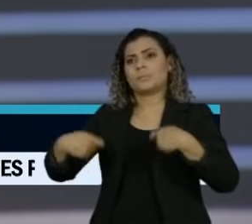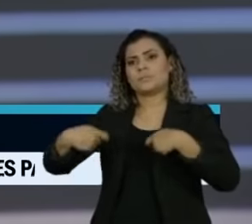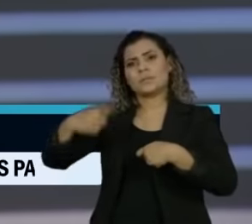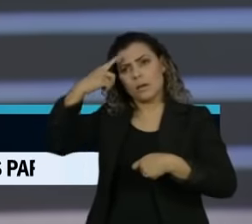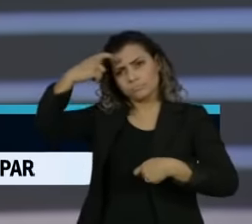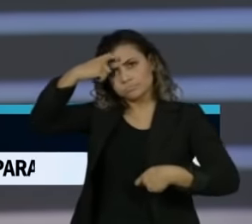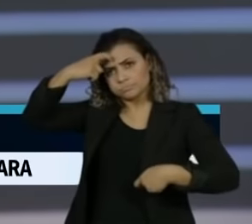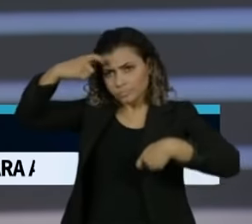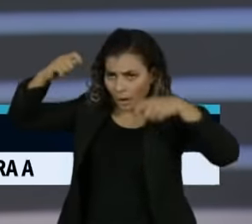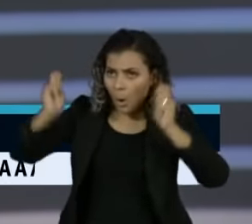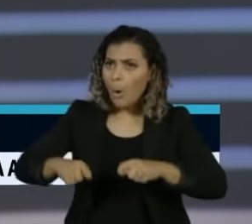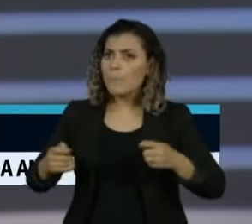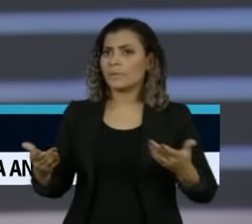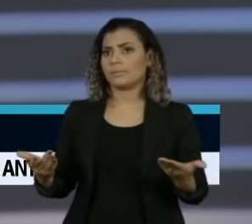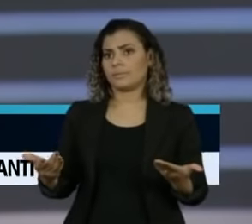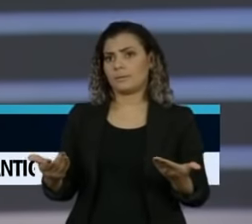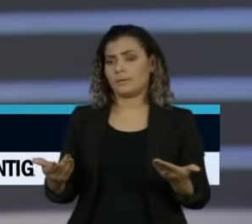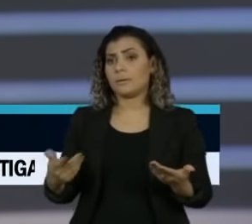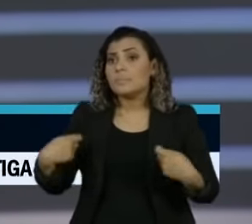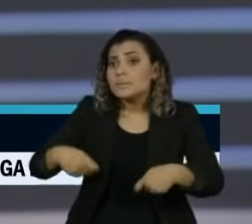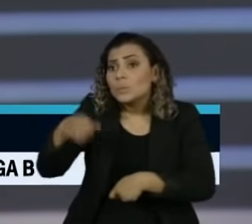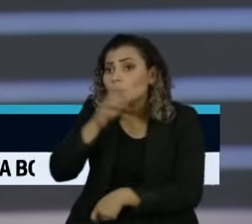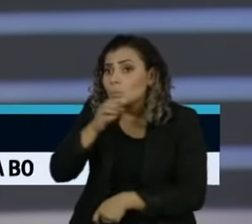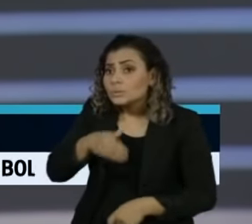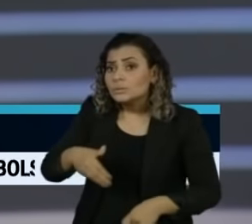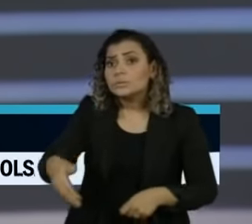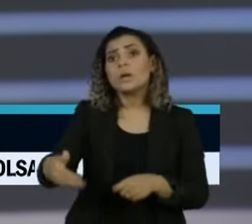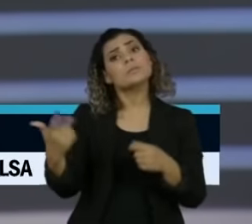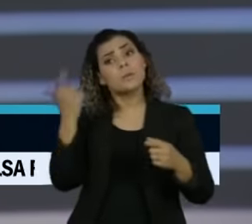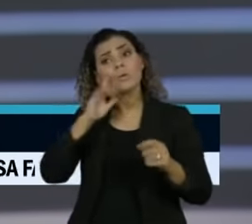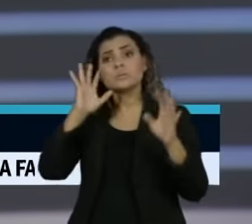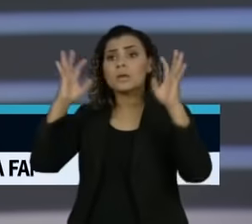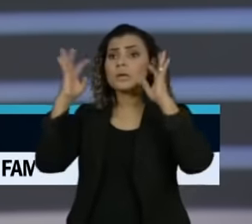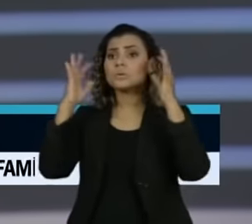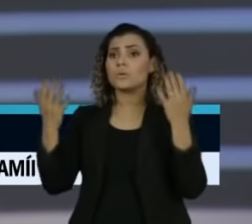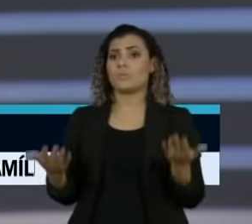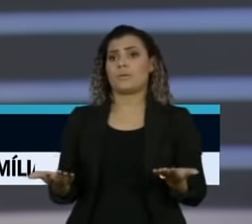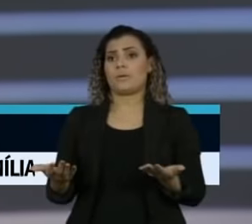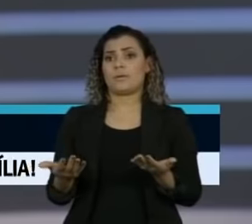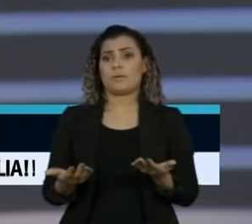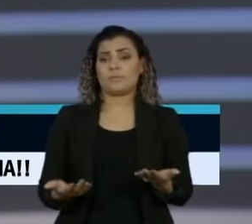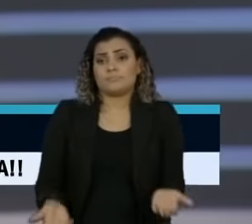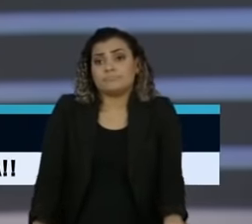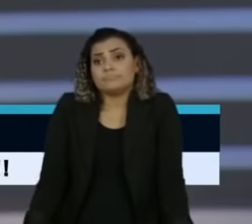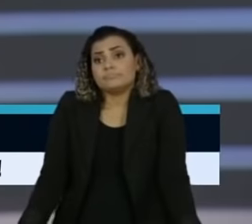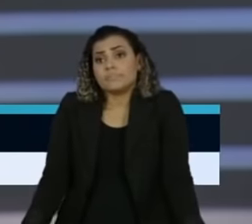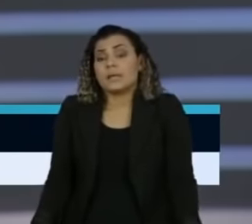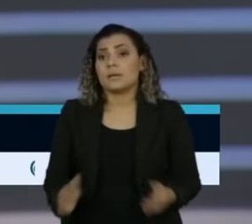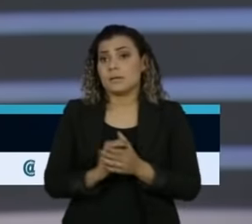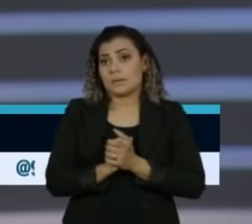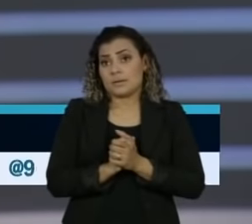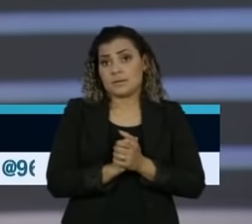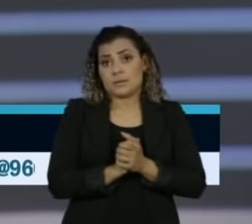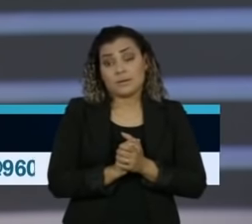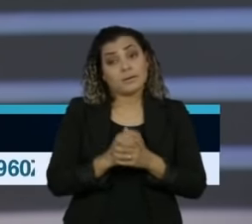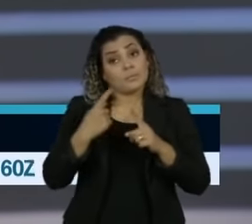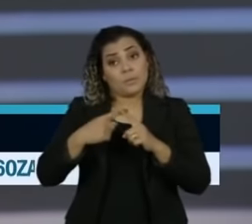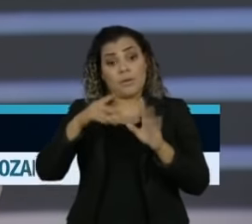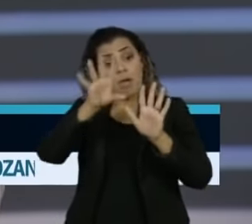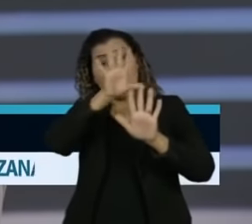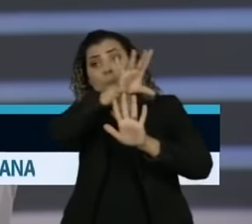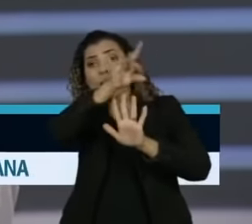competência, precisa ter urgência para produzir uma solução para esse tema. Então, das hipóteses que estão sendo